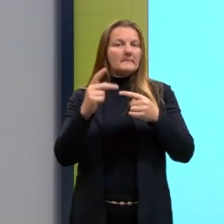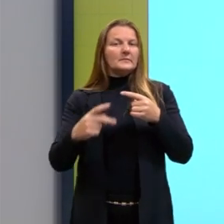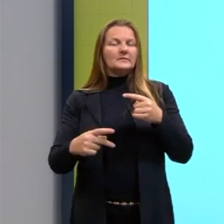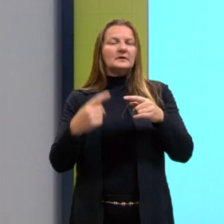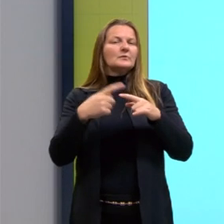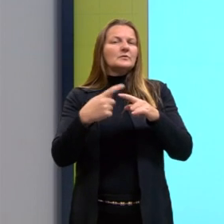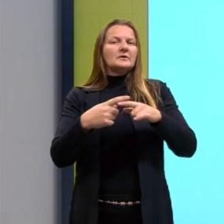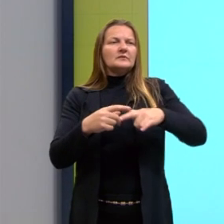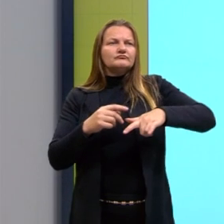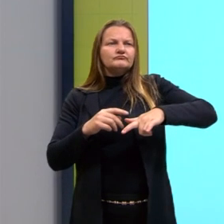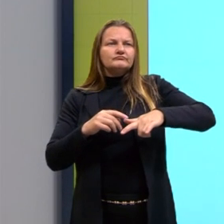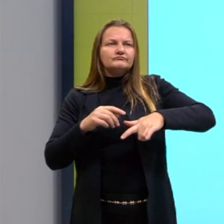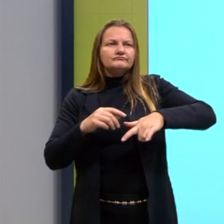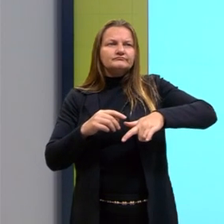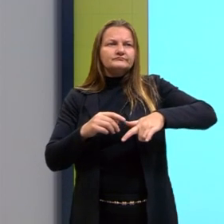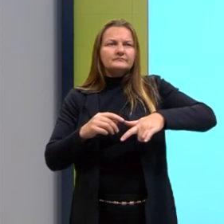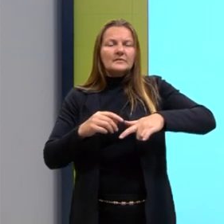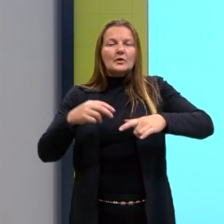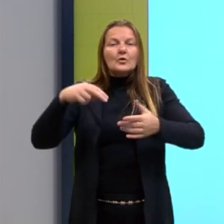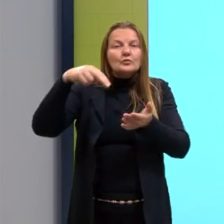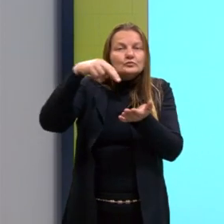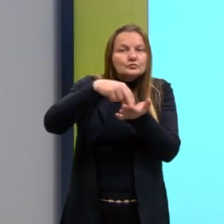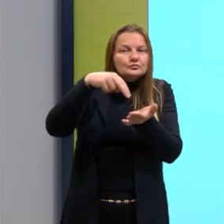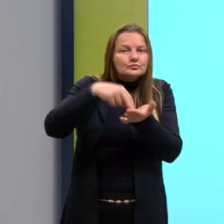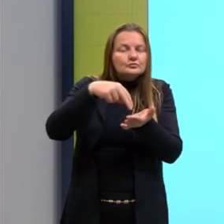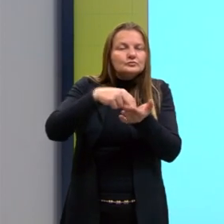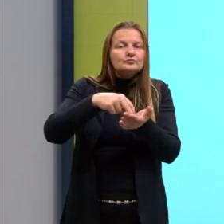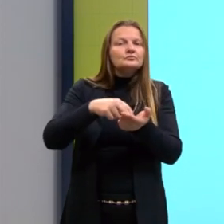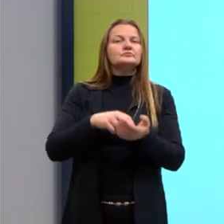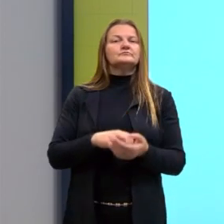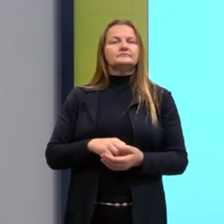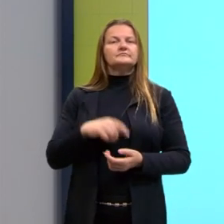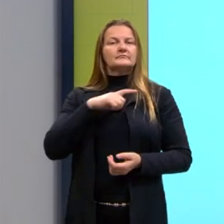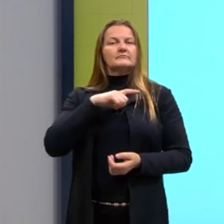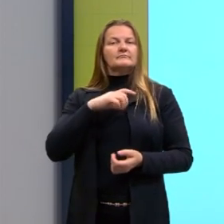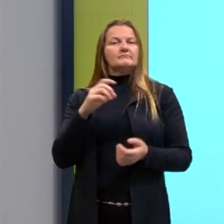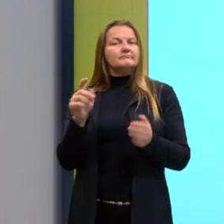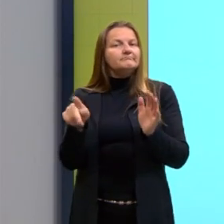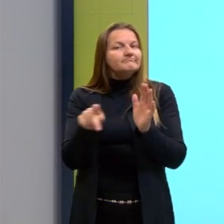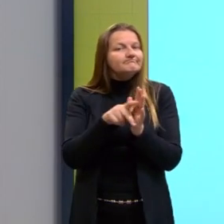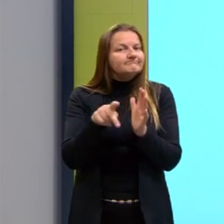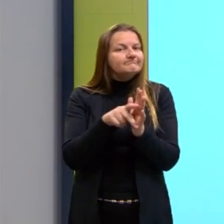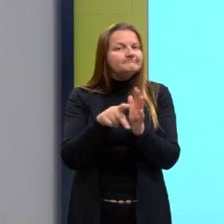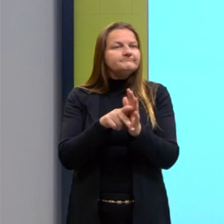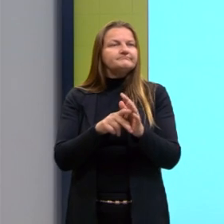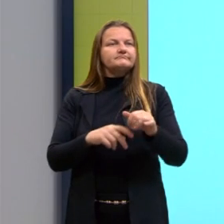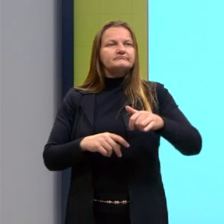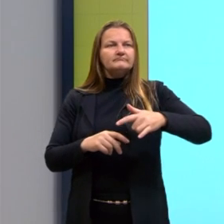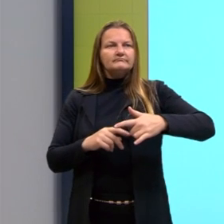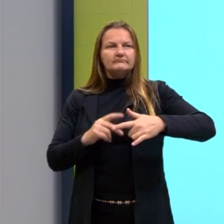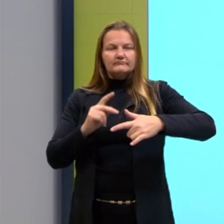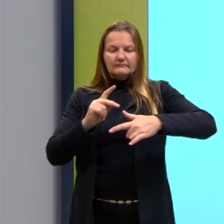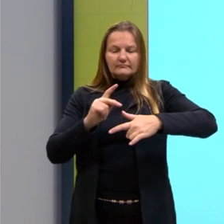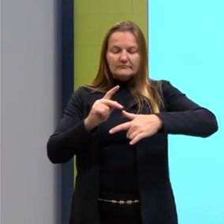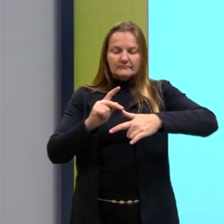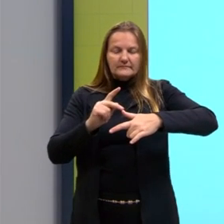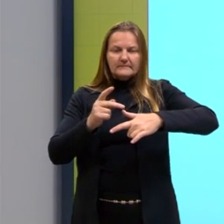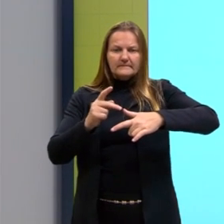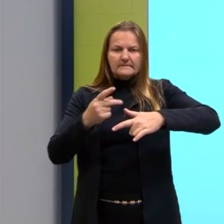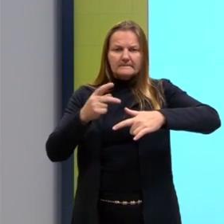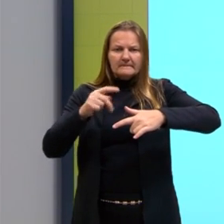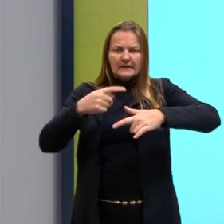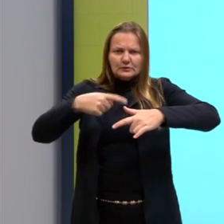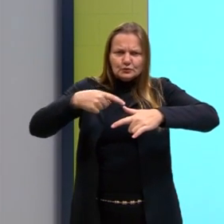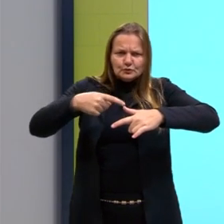enrolar, forma-se, então, o núcleo somo. Núcleo somos. Então, o DNA, ele vai se enrolando,